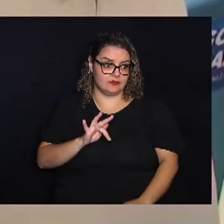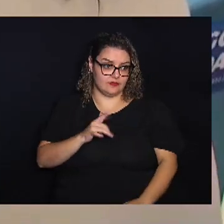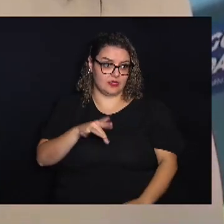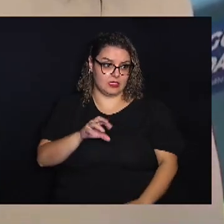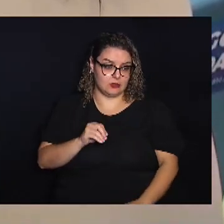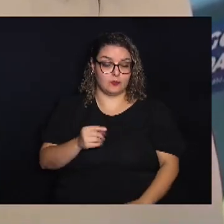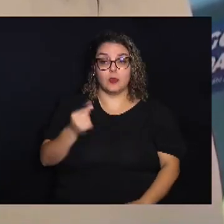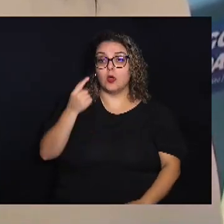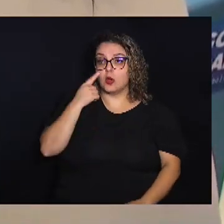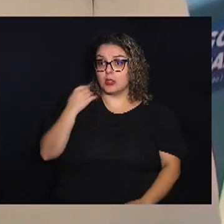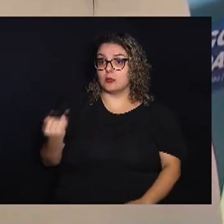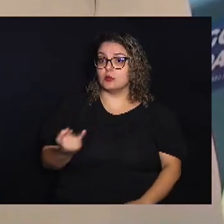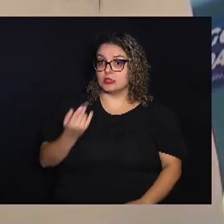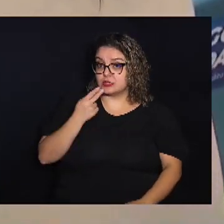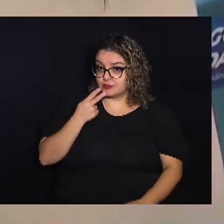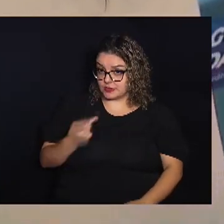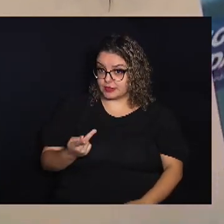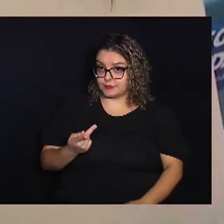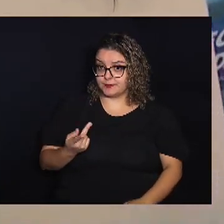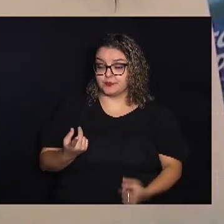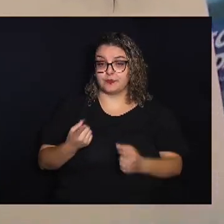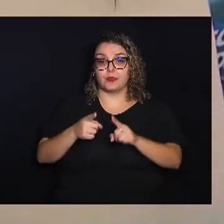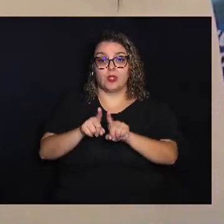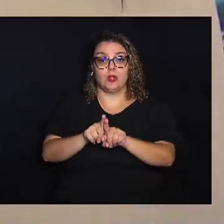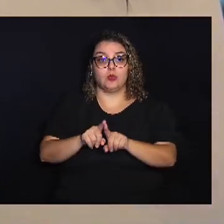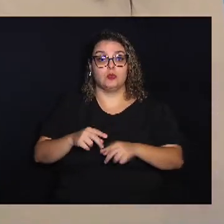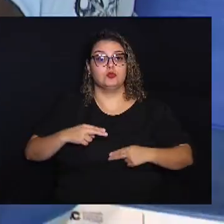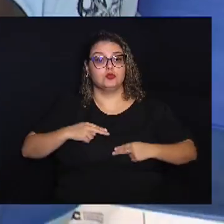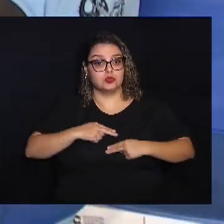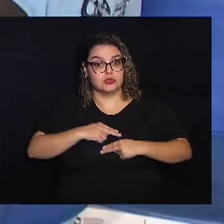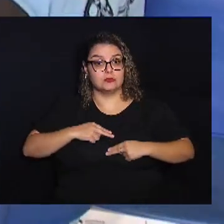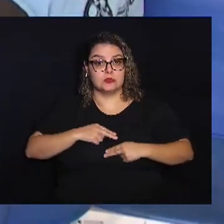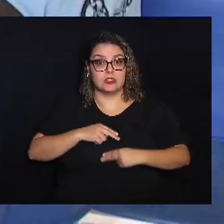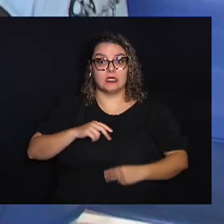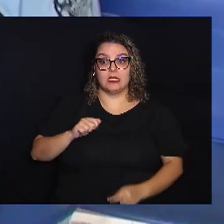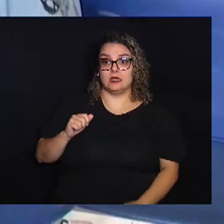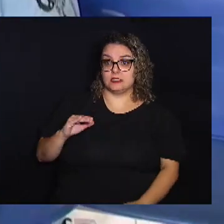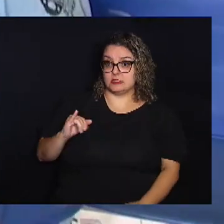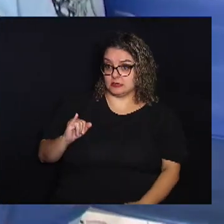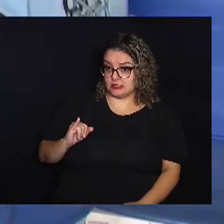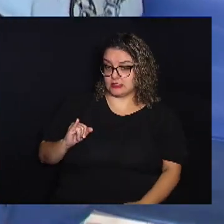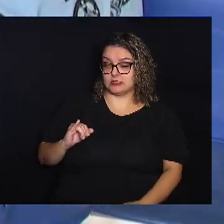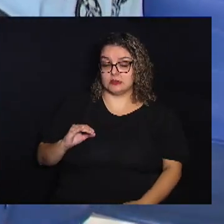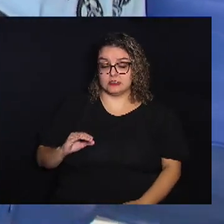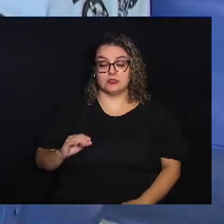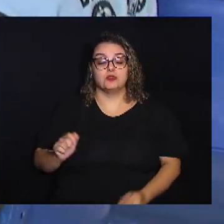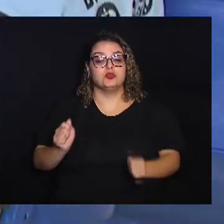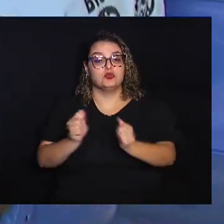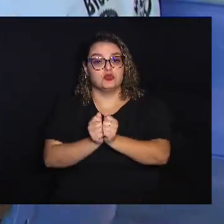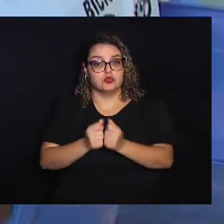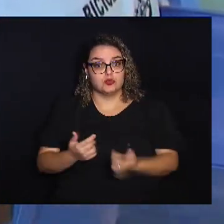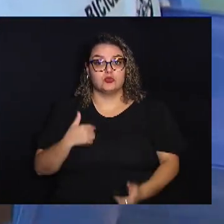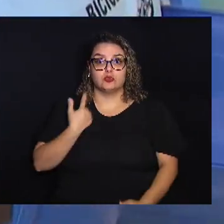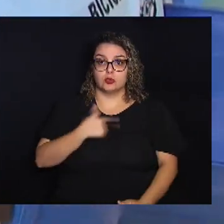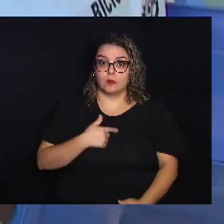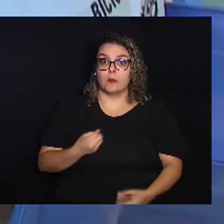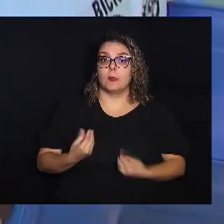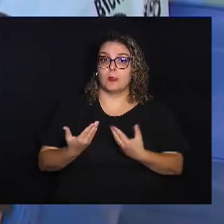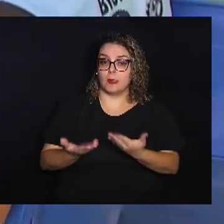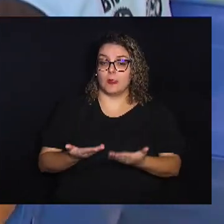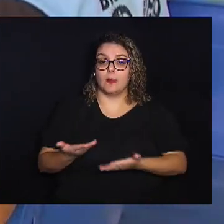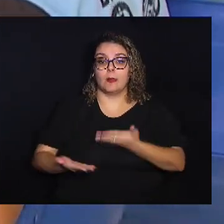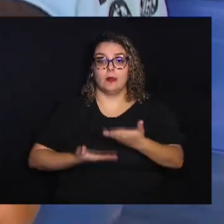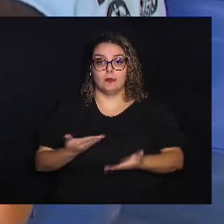Olha, é importante dizer que em parceria com o SEBRAE e a SIC que estão aqui conosco nós ofertamos os serviços